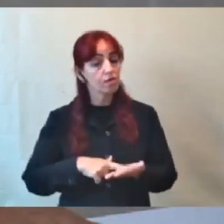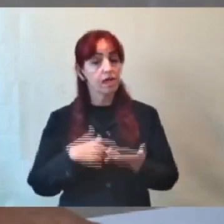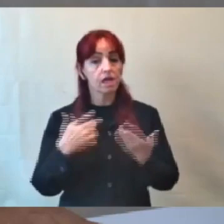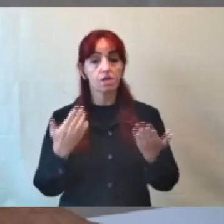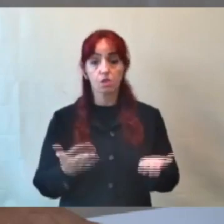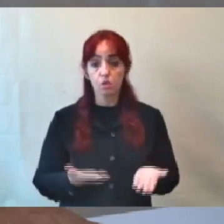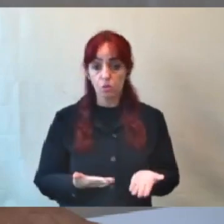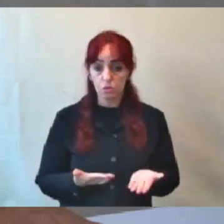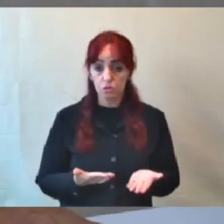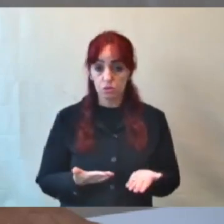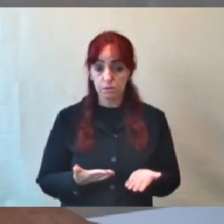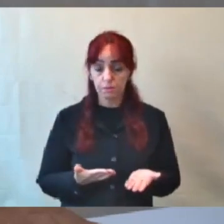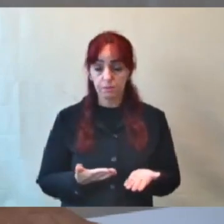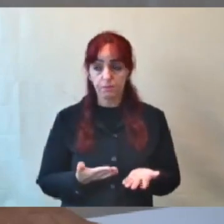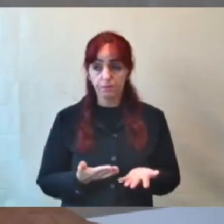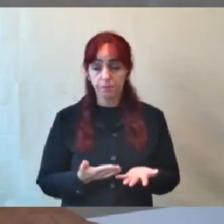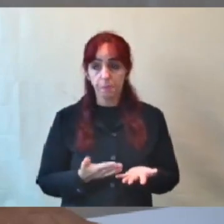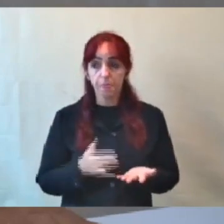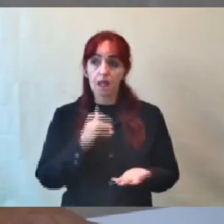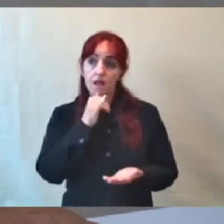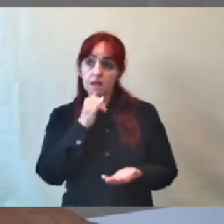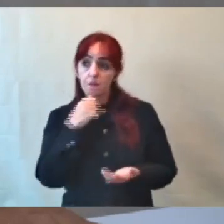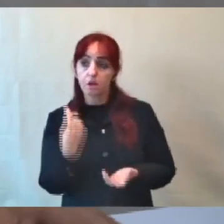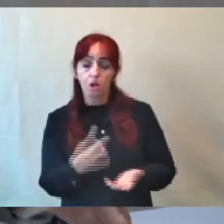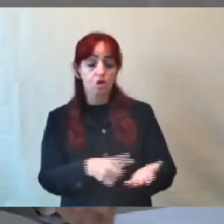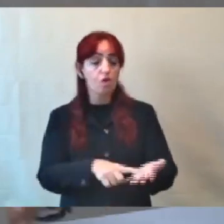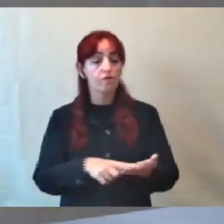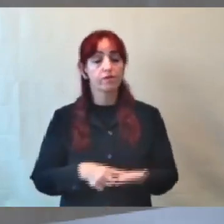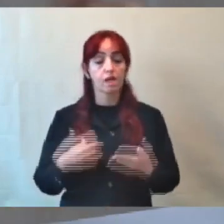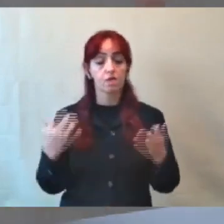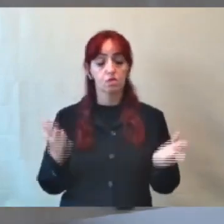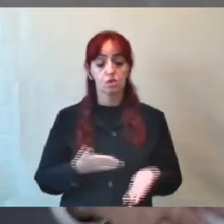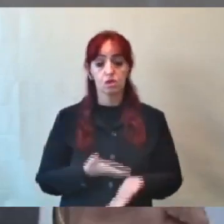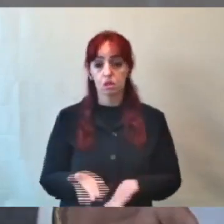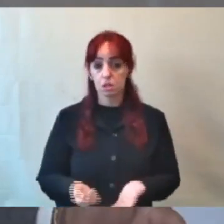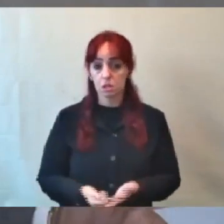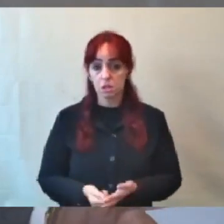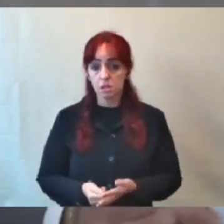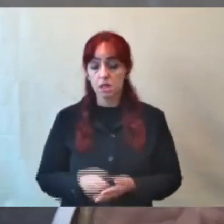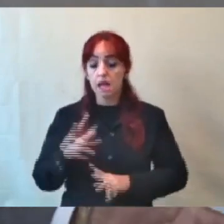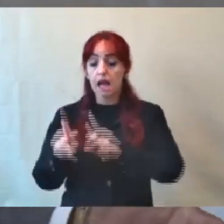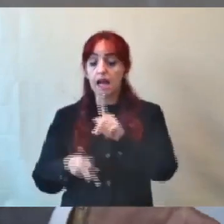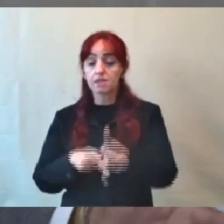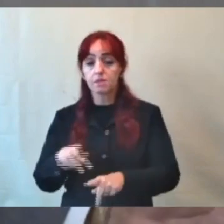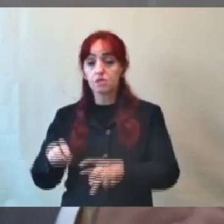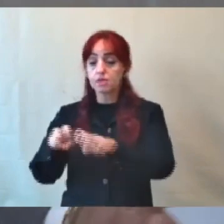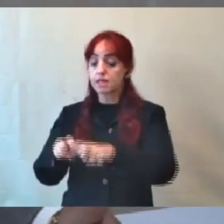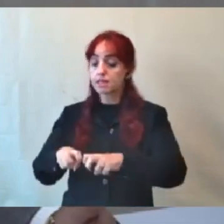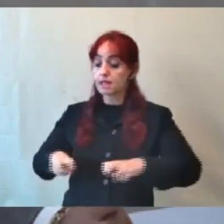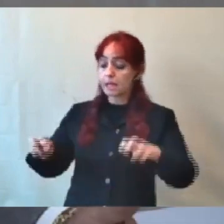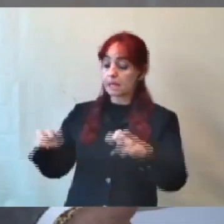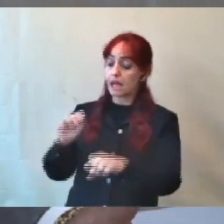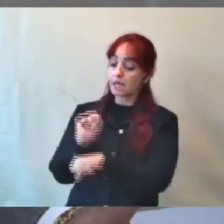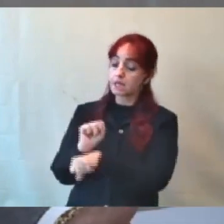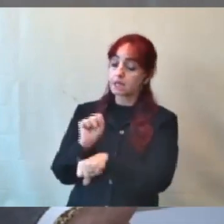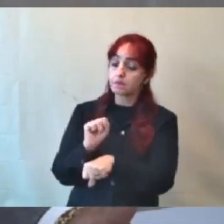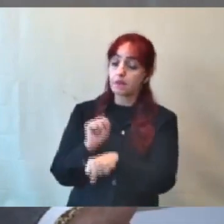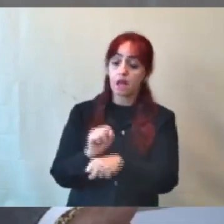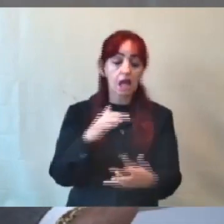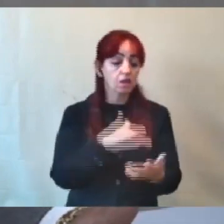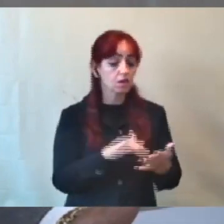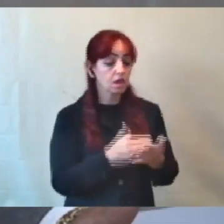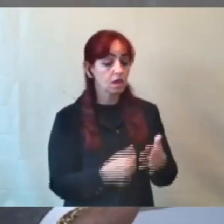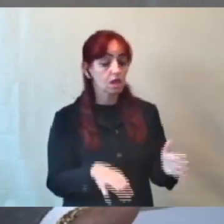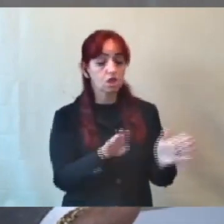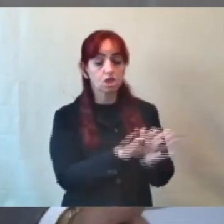suponhamos que a gente convidasse, as pessoas iam estar sentadas aqui, esperando o secretário para a gente debater,